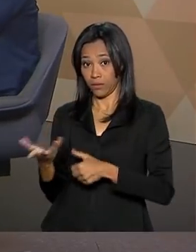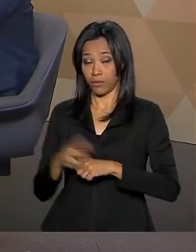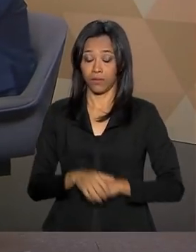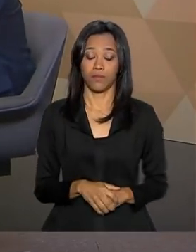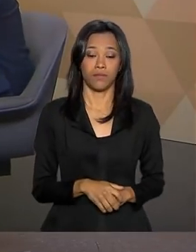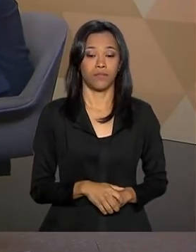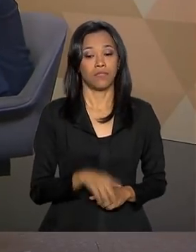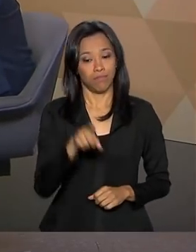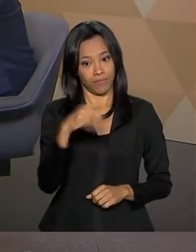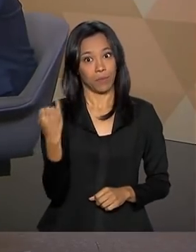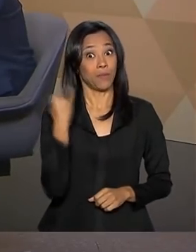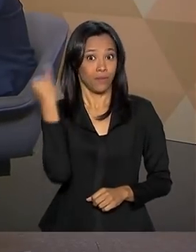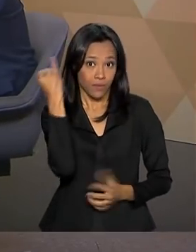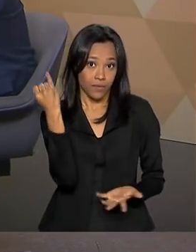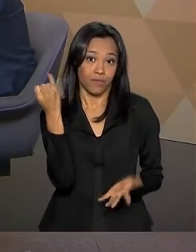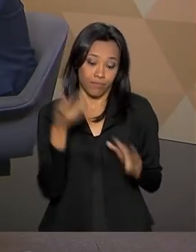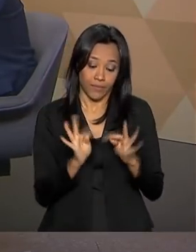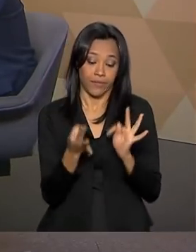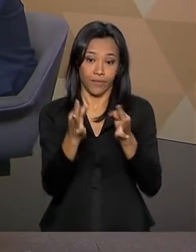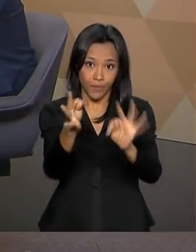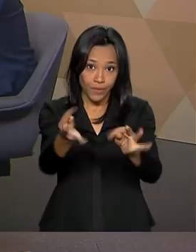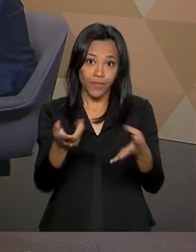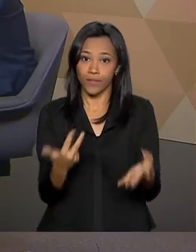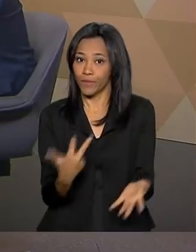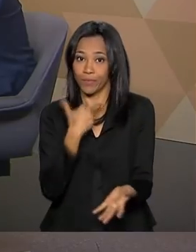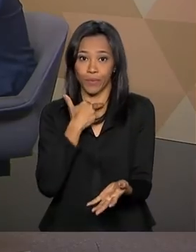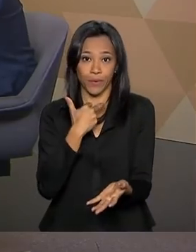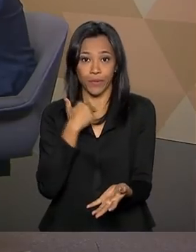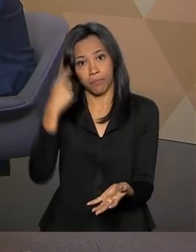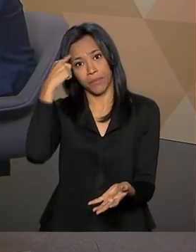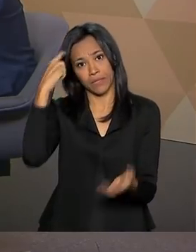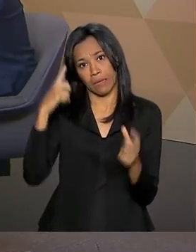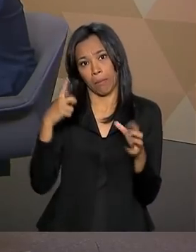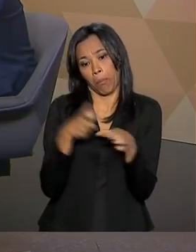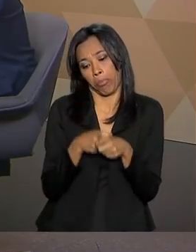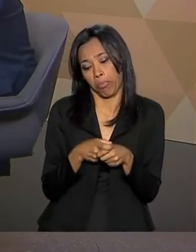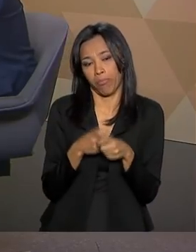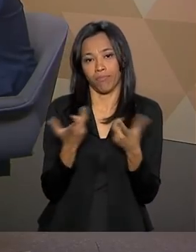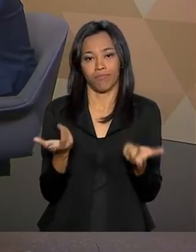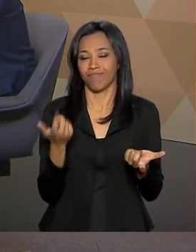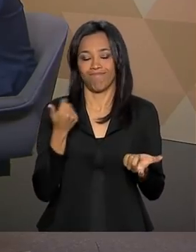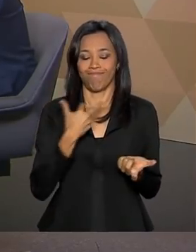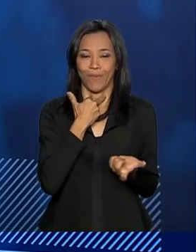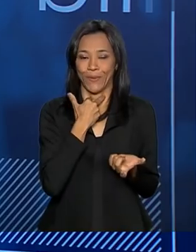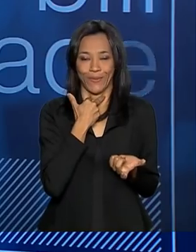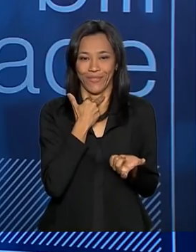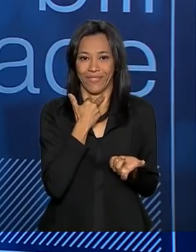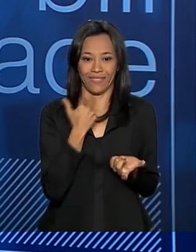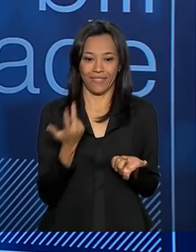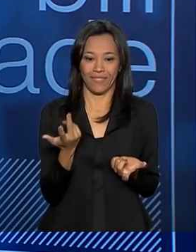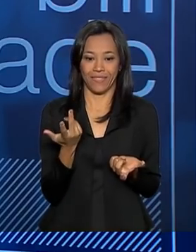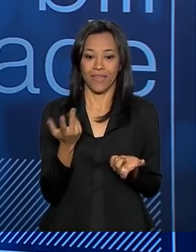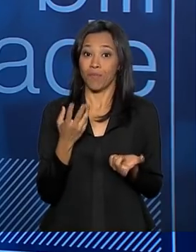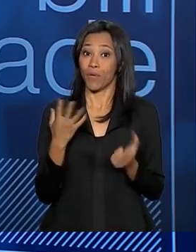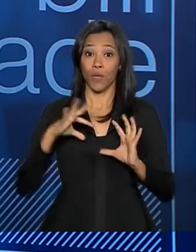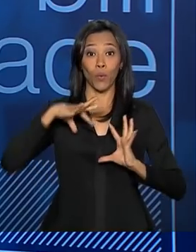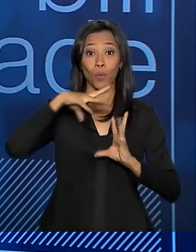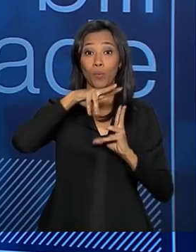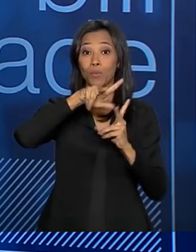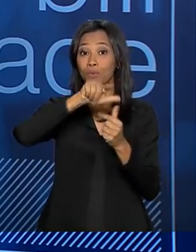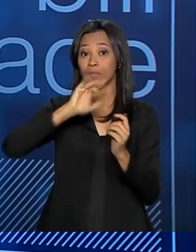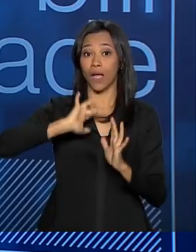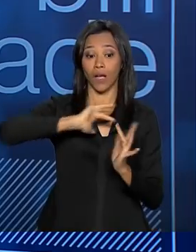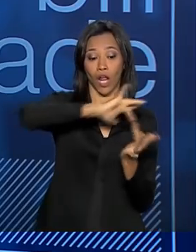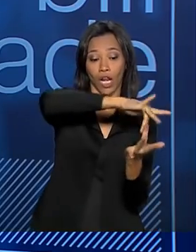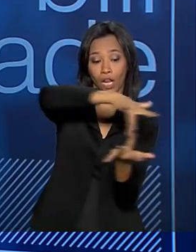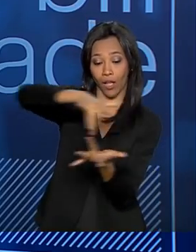É fundamental, Tecnologia é uma coisa que a gente não pode pensar pequeno e não pode pensar de uma forma... forma do globalizado também. Exatamente, de uma